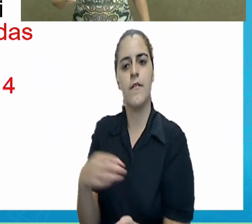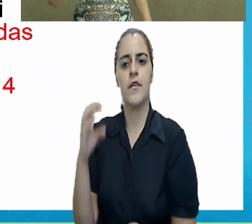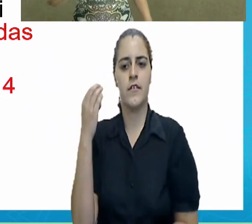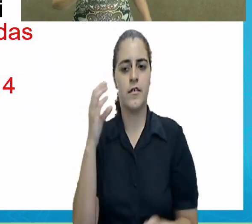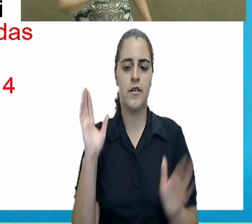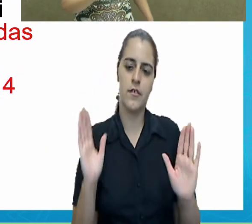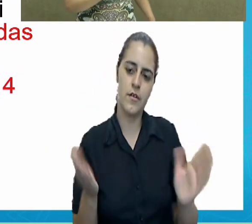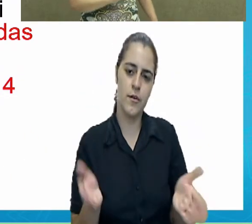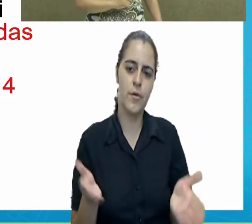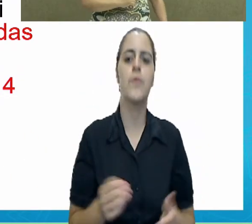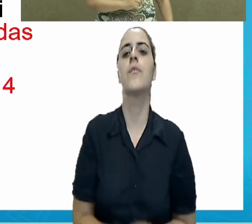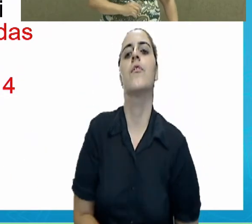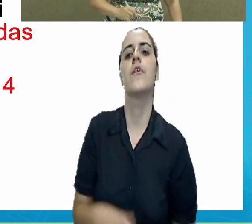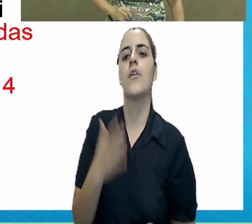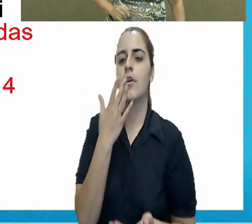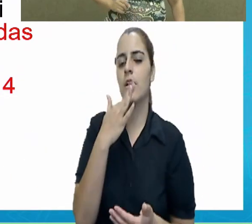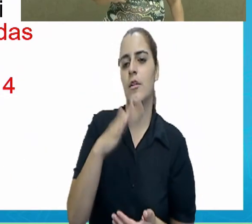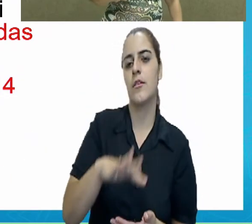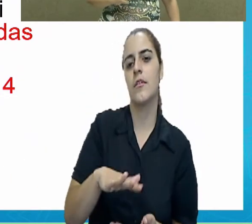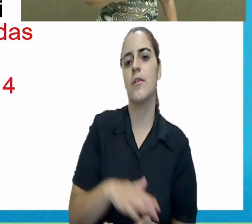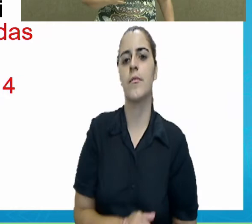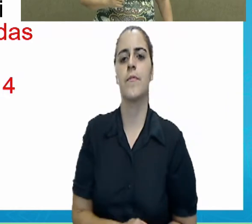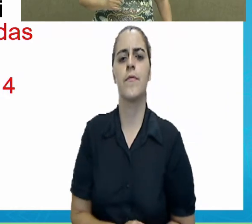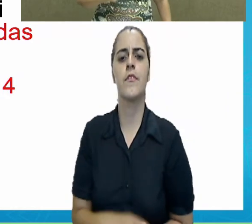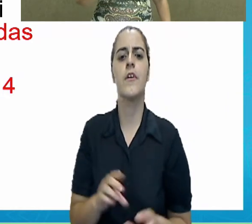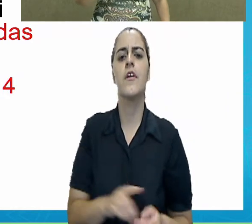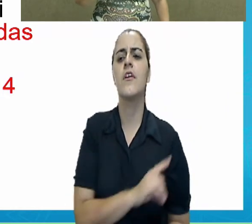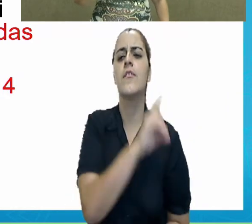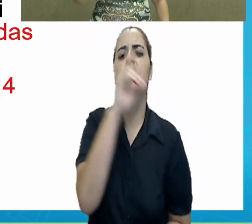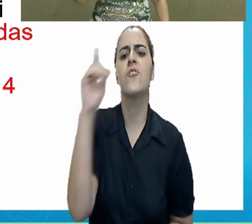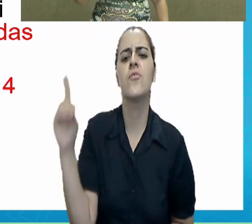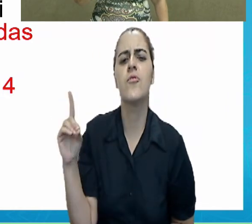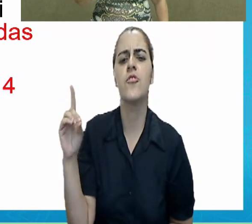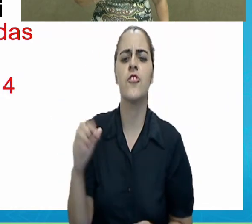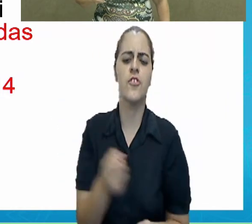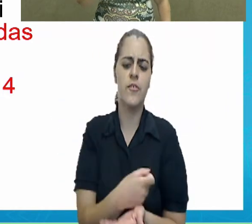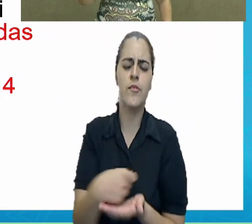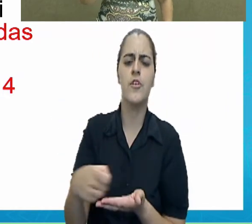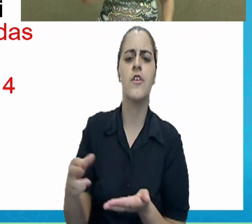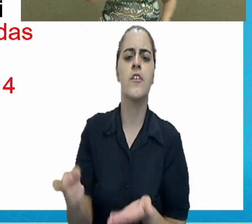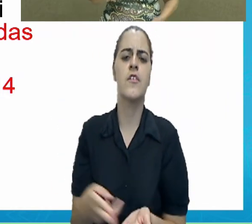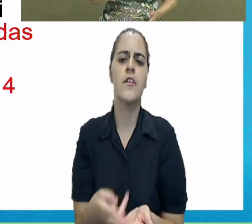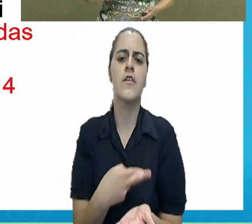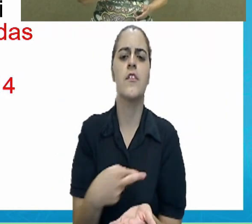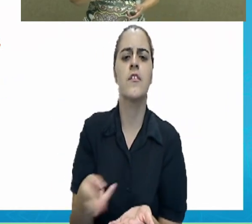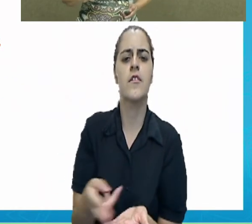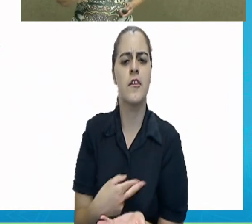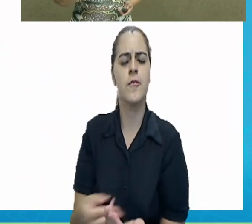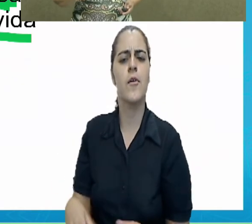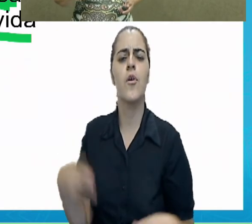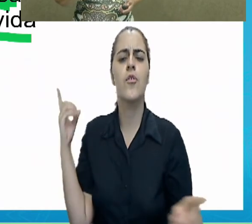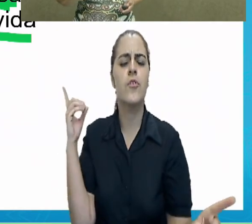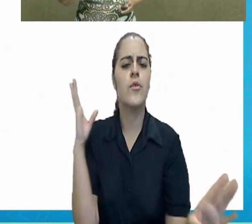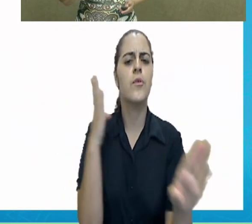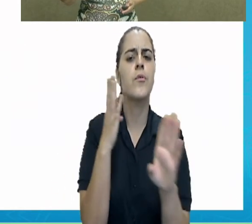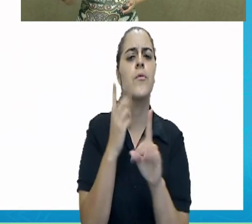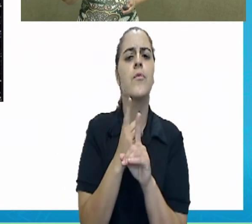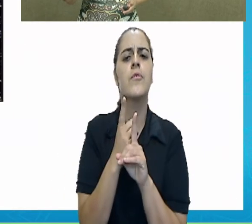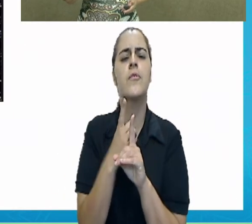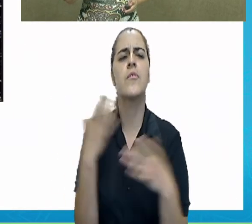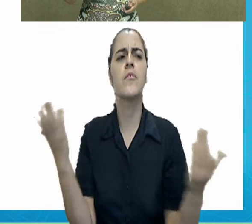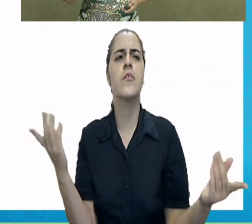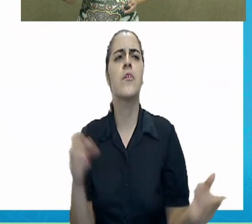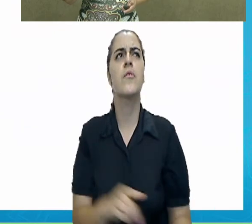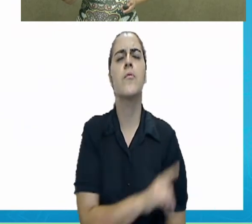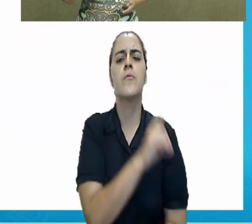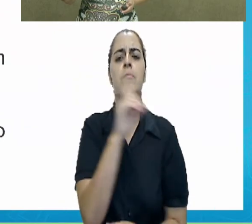Hoje das Crianças. Em que data foi escrita? Onde que eu encontrei a data